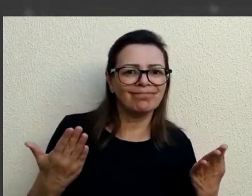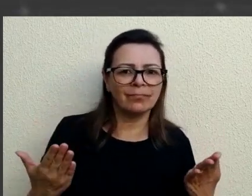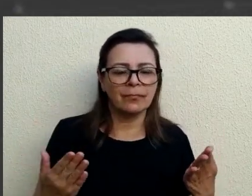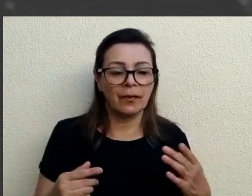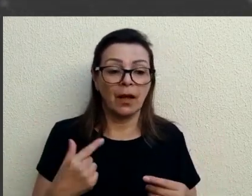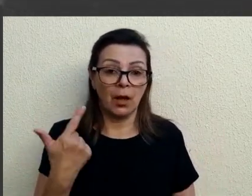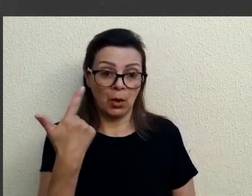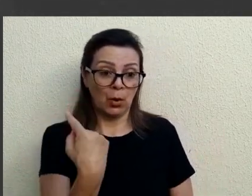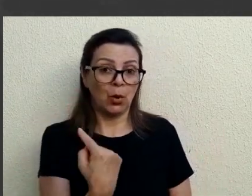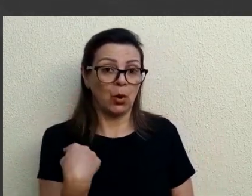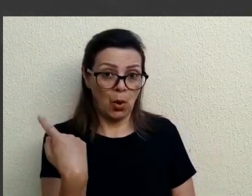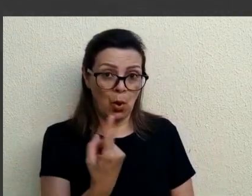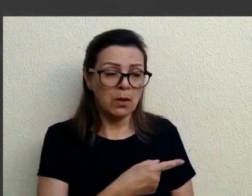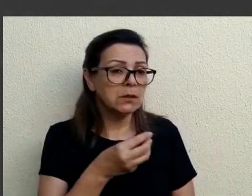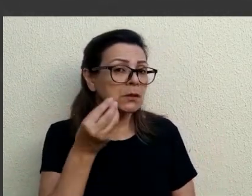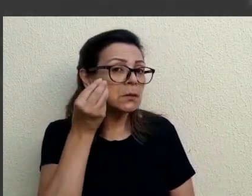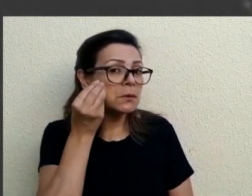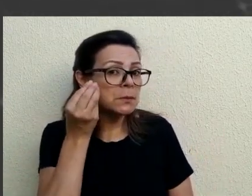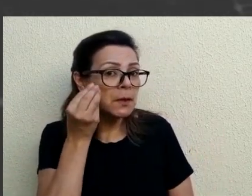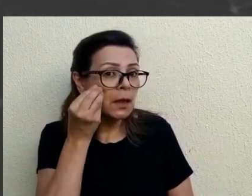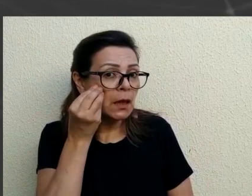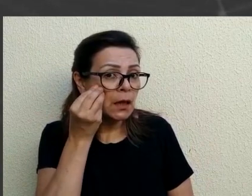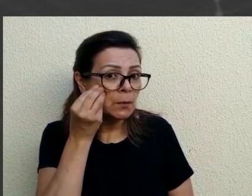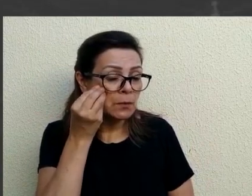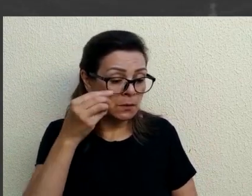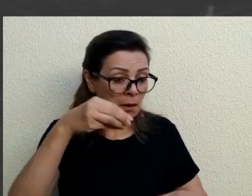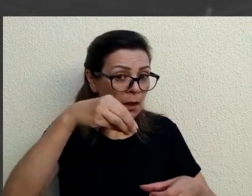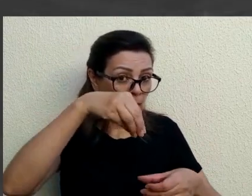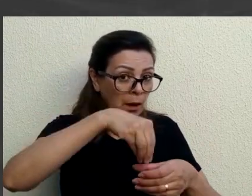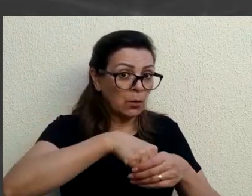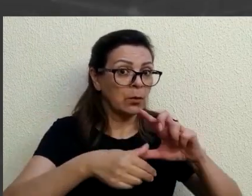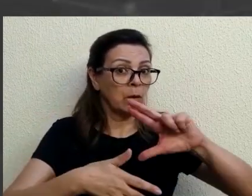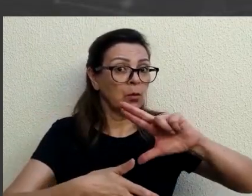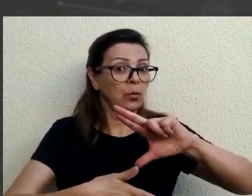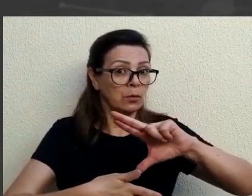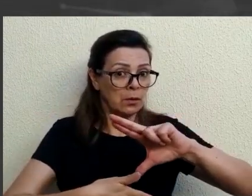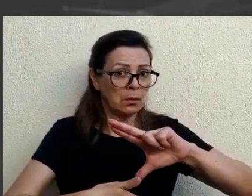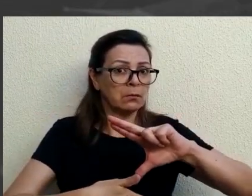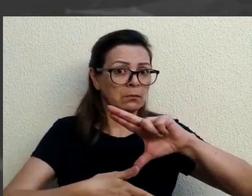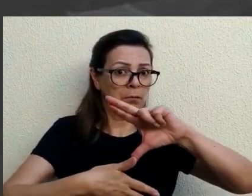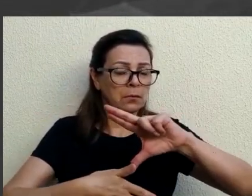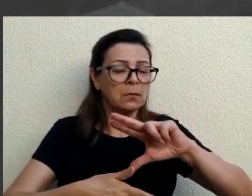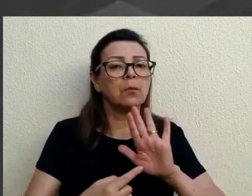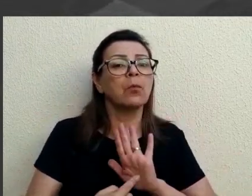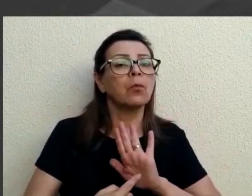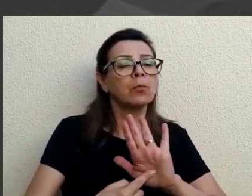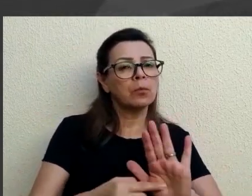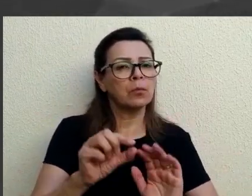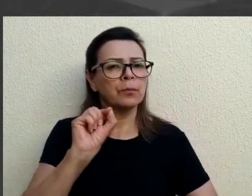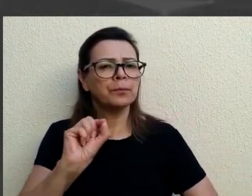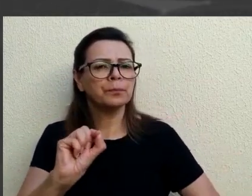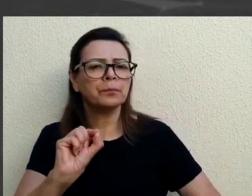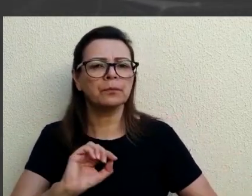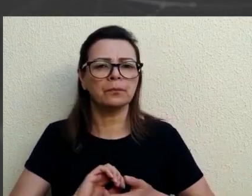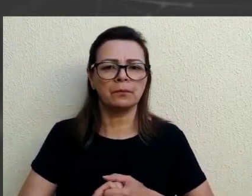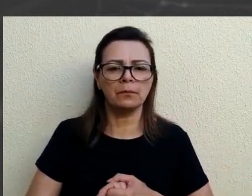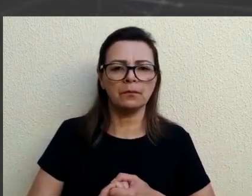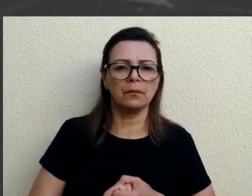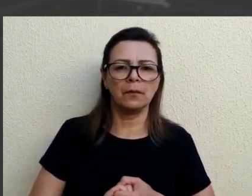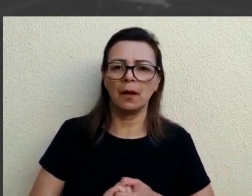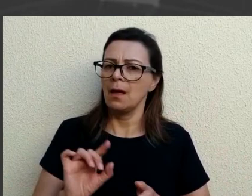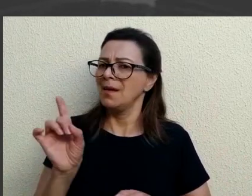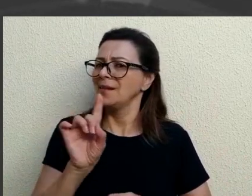Então, a gente fez um teste in-house que é um teste feito aqui dentro da instituição e a gente tem mostrado que